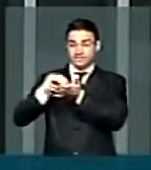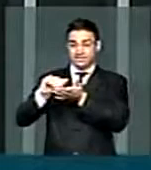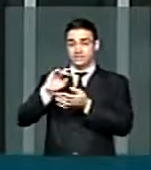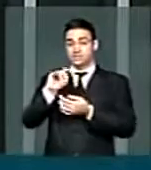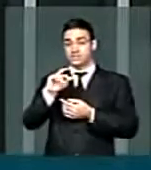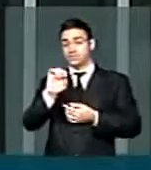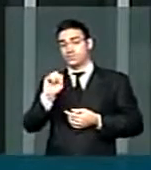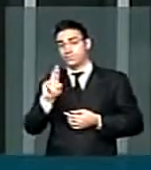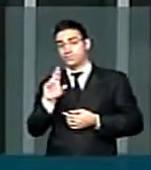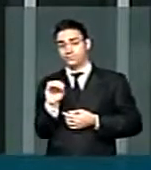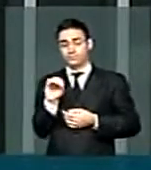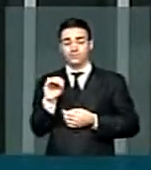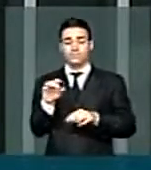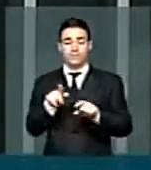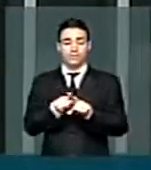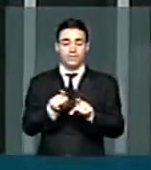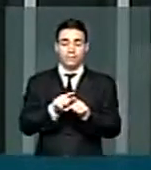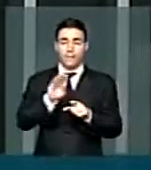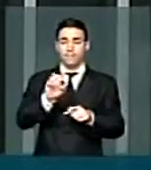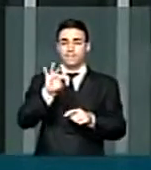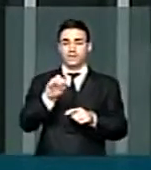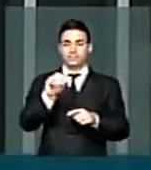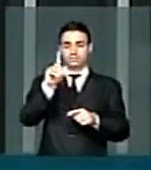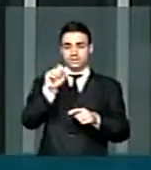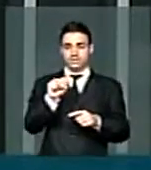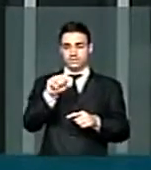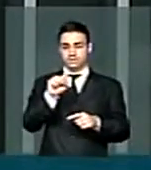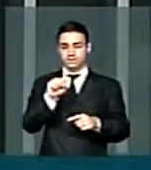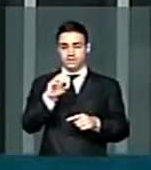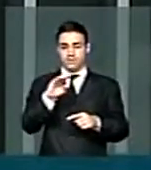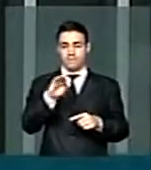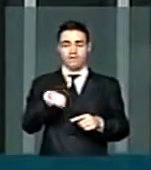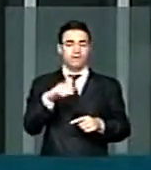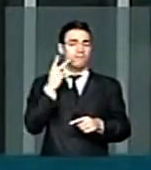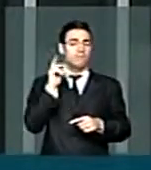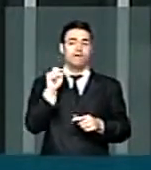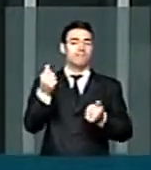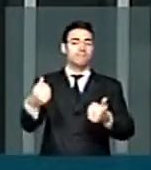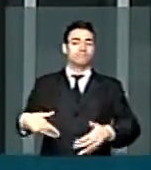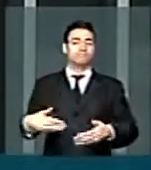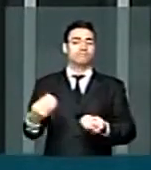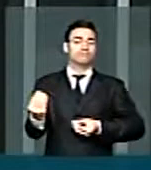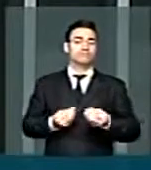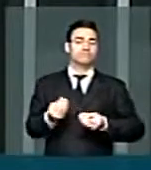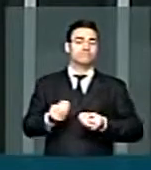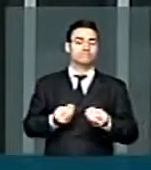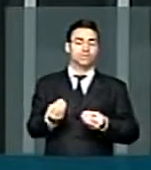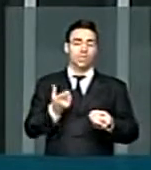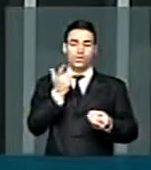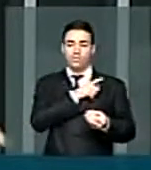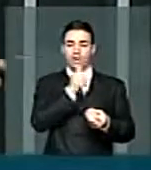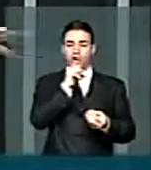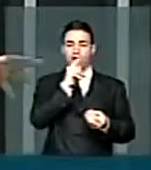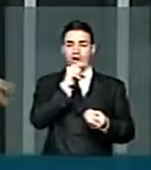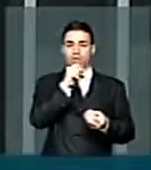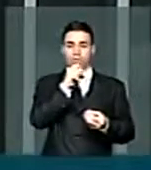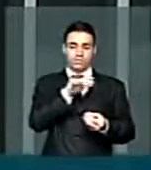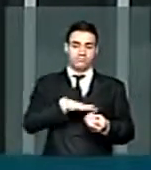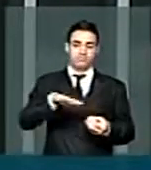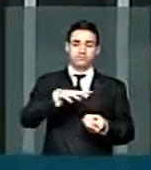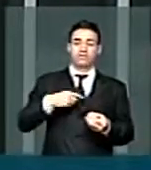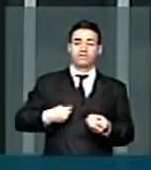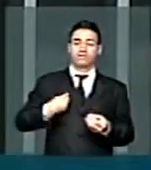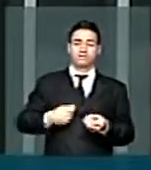Monteiro e com o Bento da Serb, para tratarmos da questão do abastecimento de água em